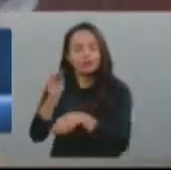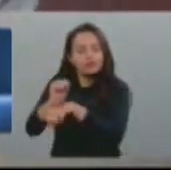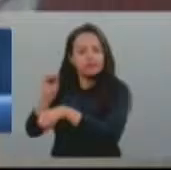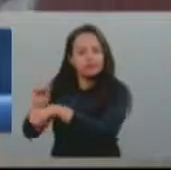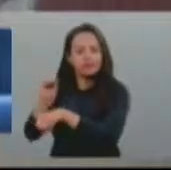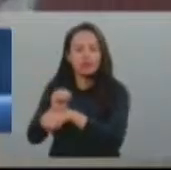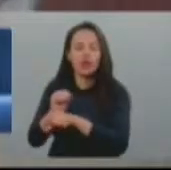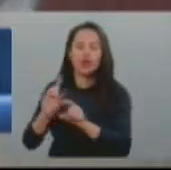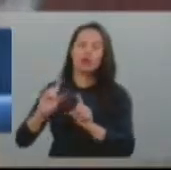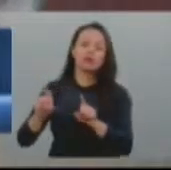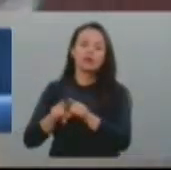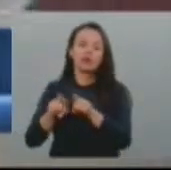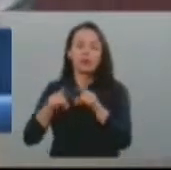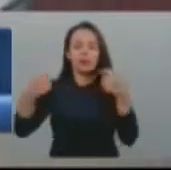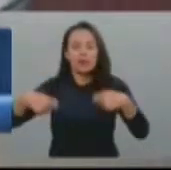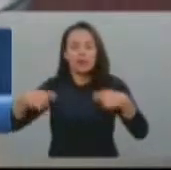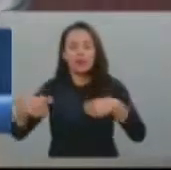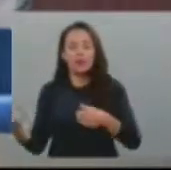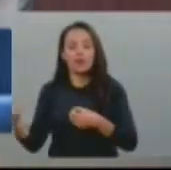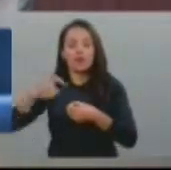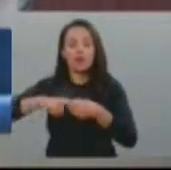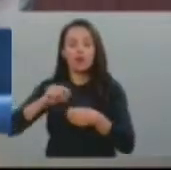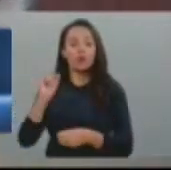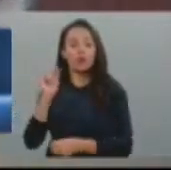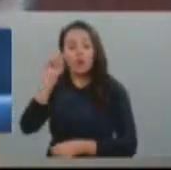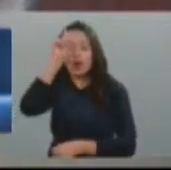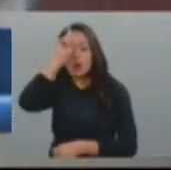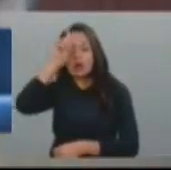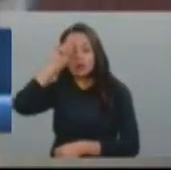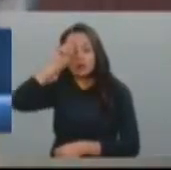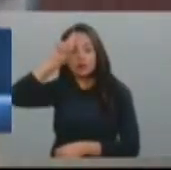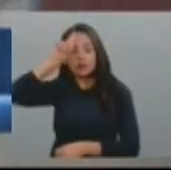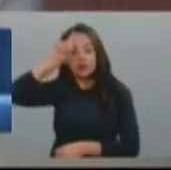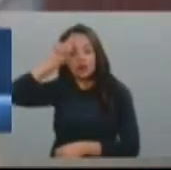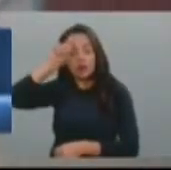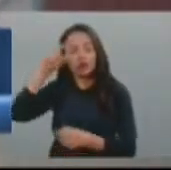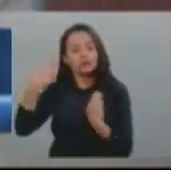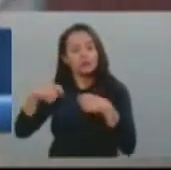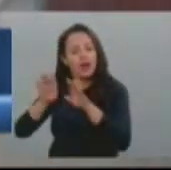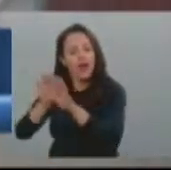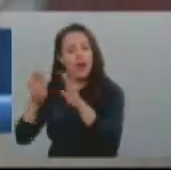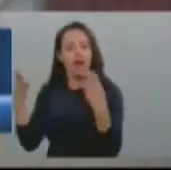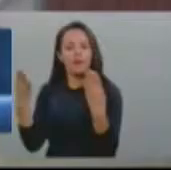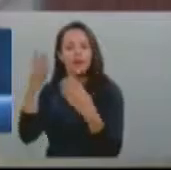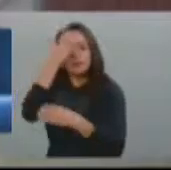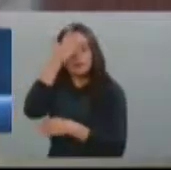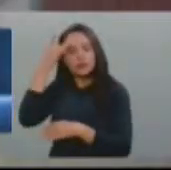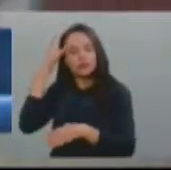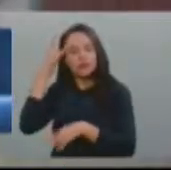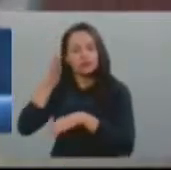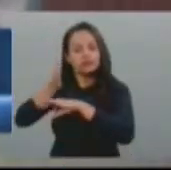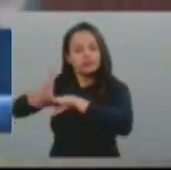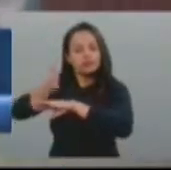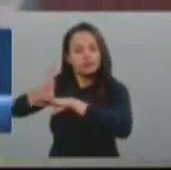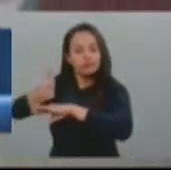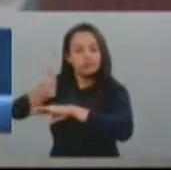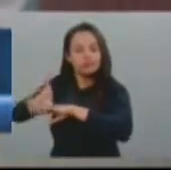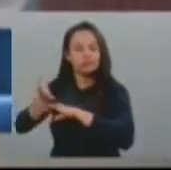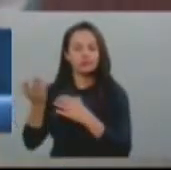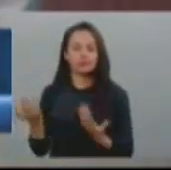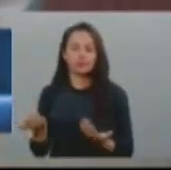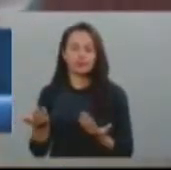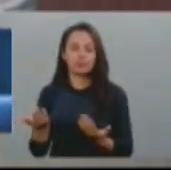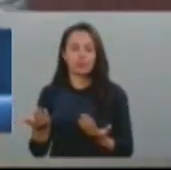readequação para que ele possa voltar a atender as pessoas que precisam dos seus serviços. As